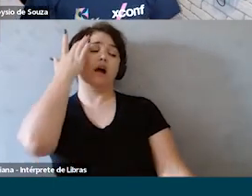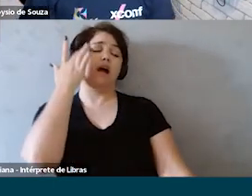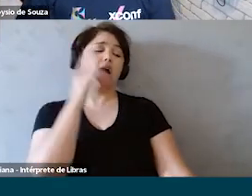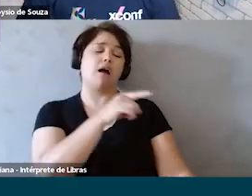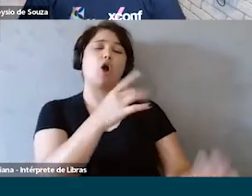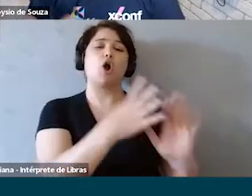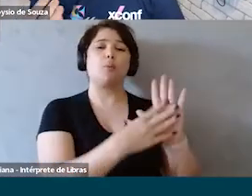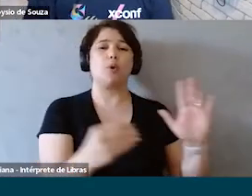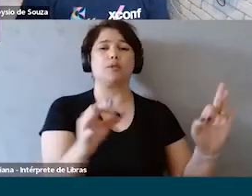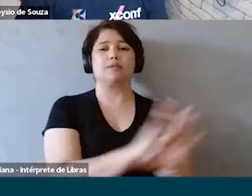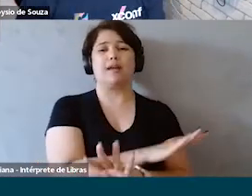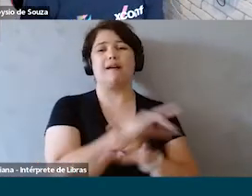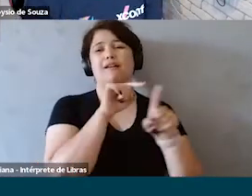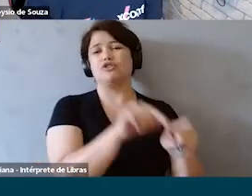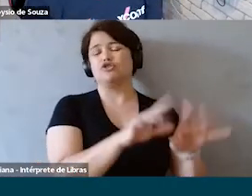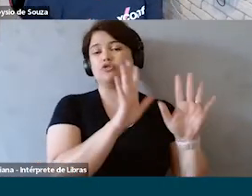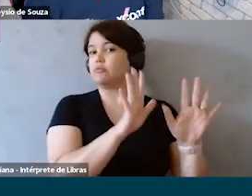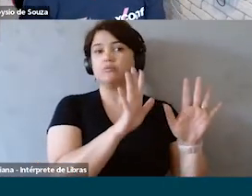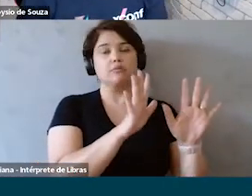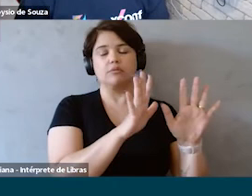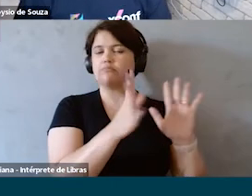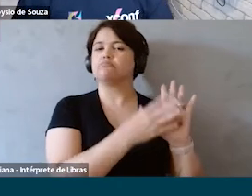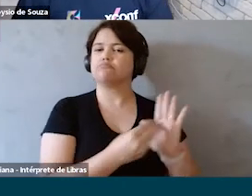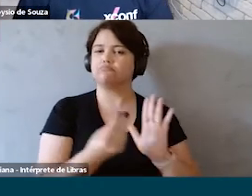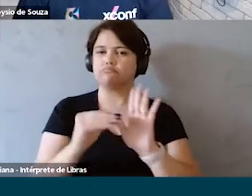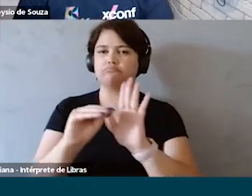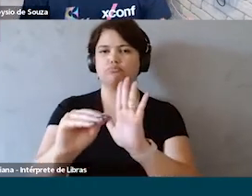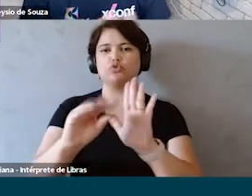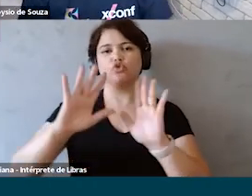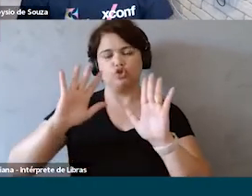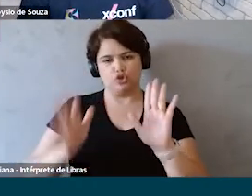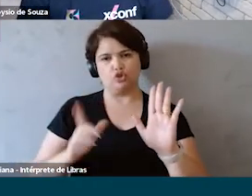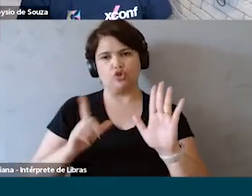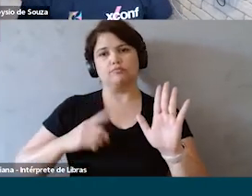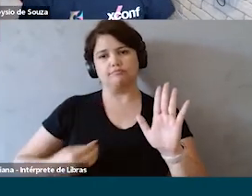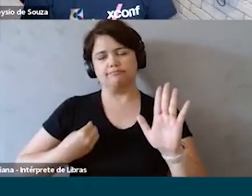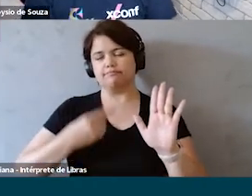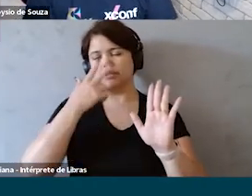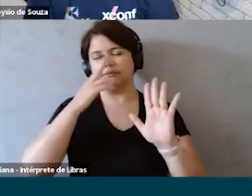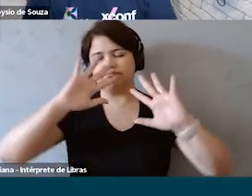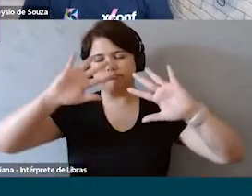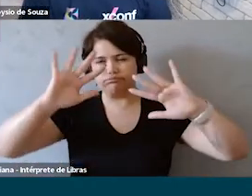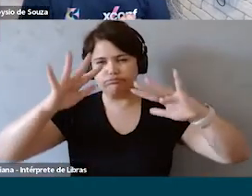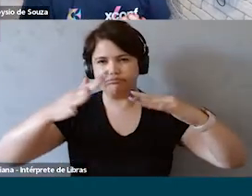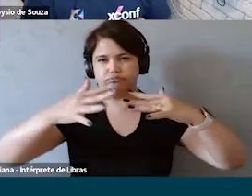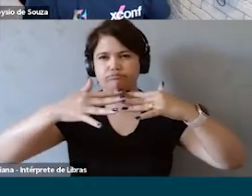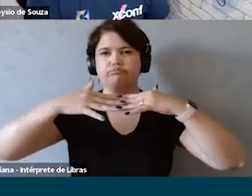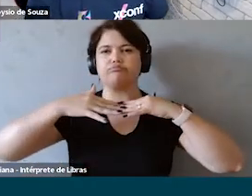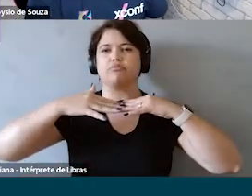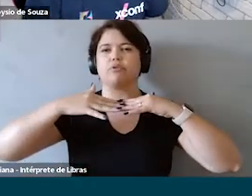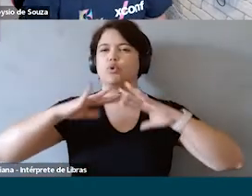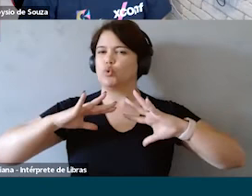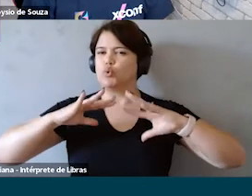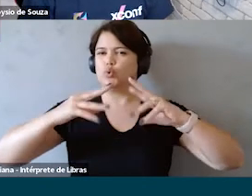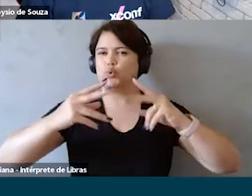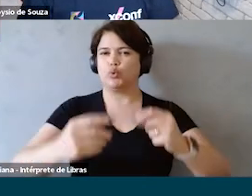modelo está aí o modelo já foi aplicado e tem uma uma sinergia muito grande com o que